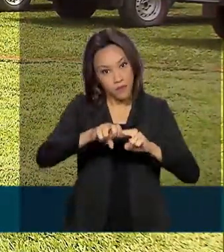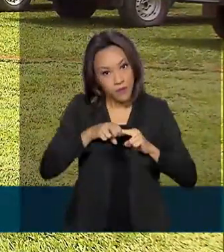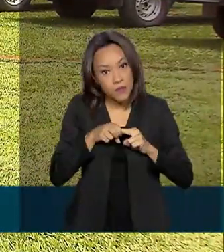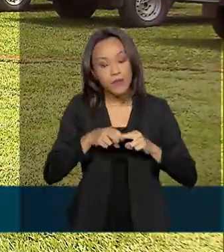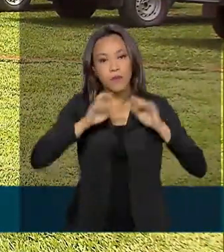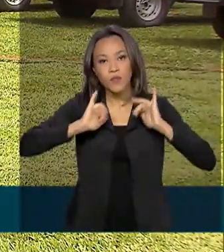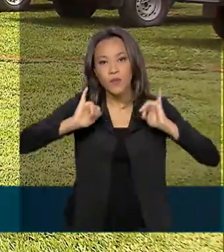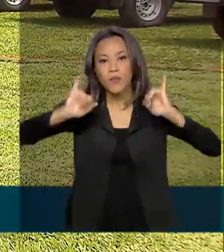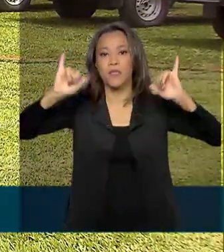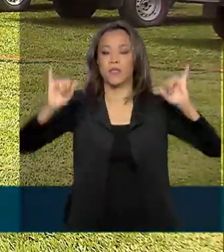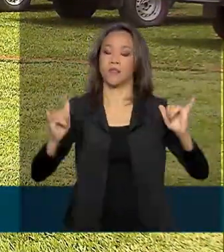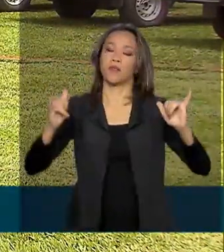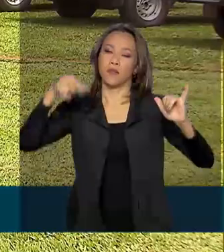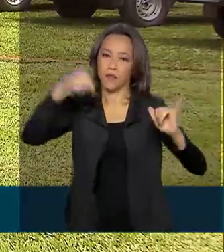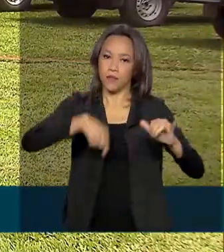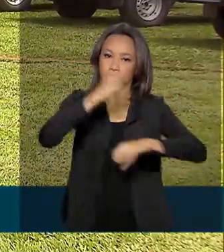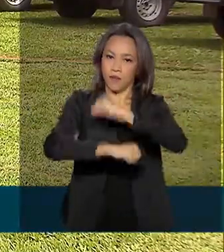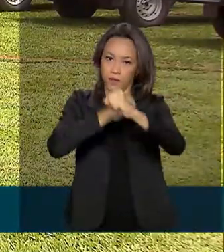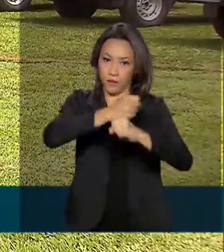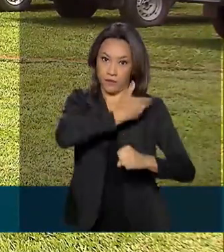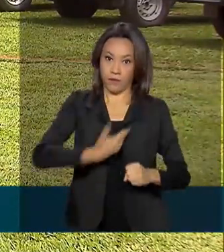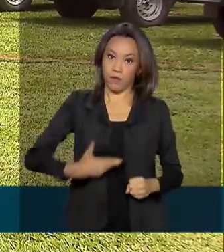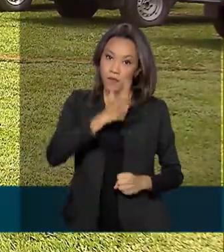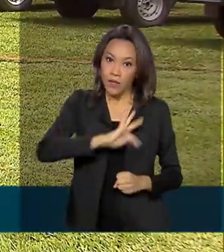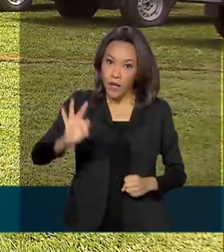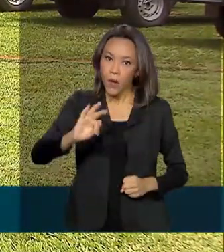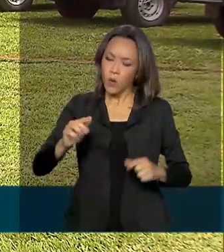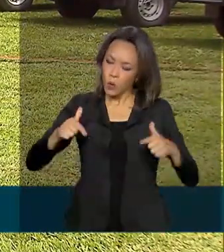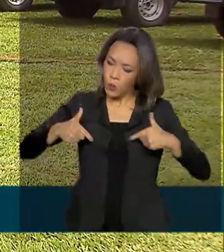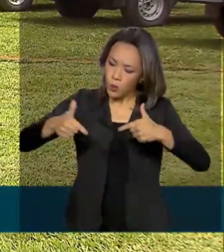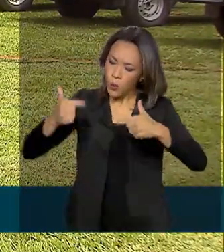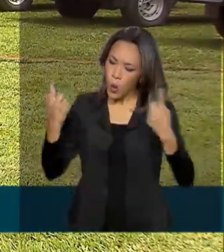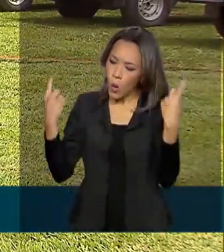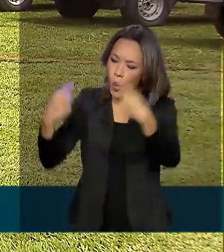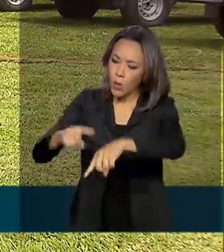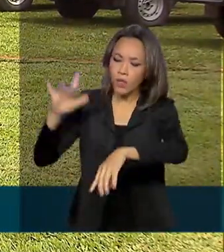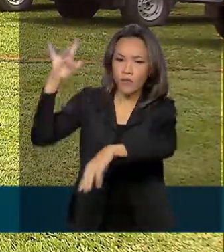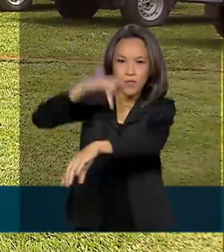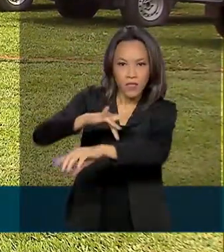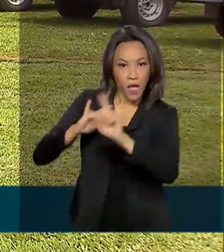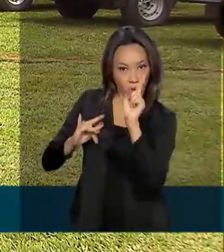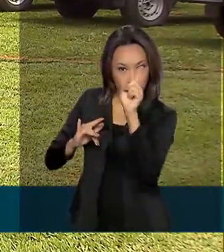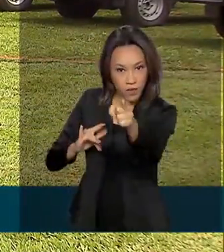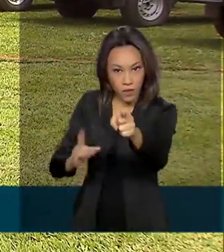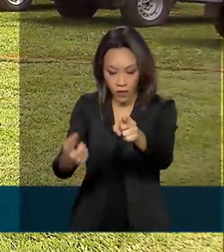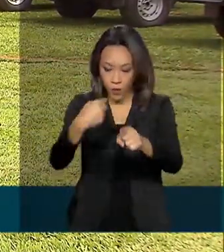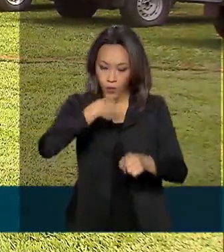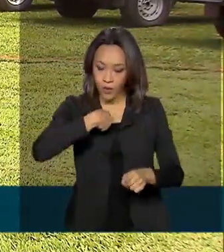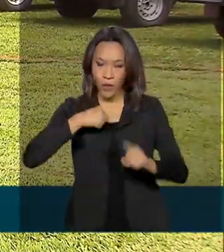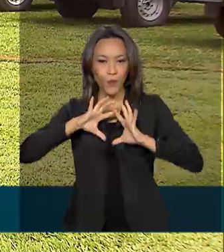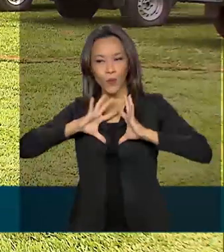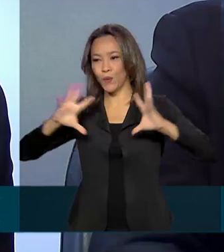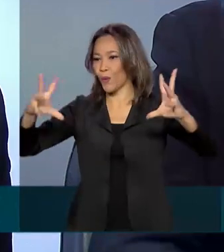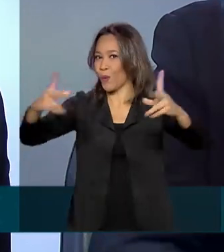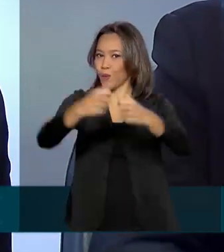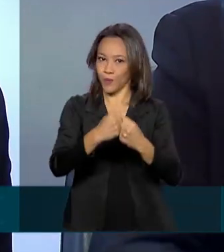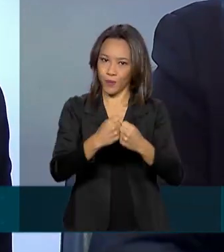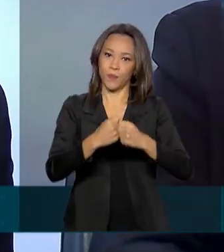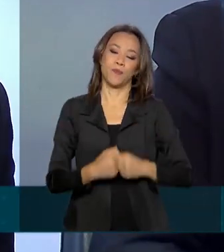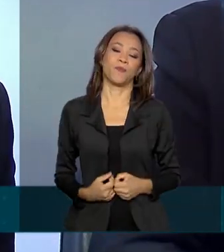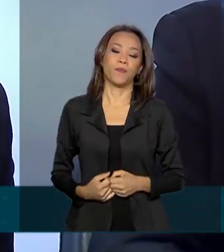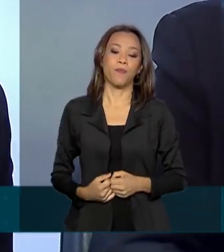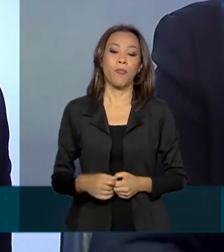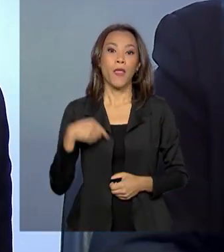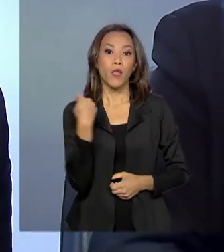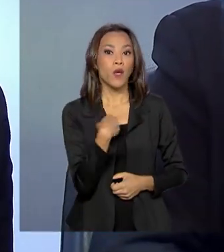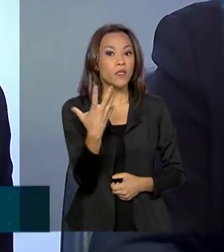campanha deste ano do governo federal tem como lema, combater o mosquito é com você, comigo, com todo mundo. Nós queremos que